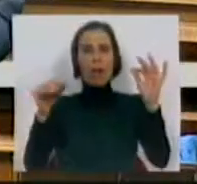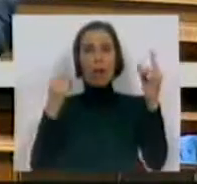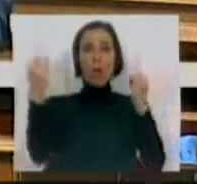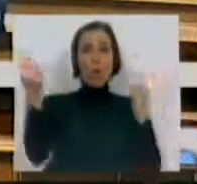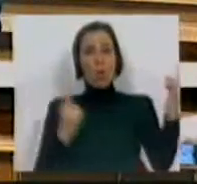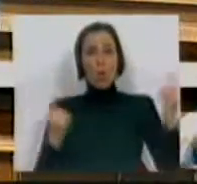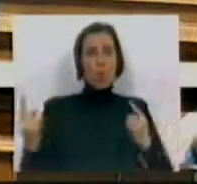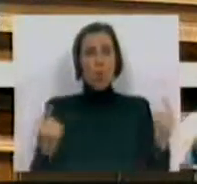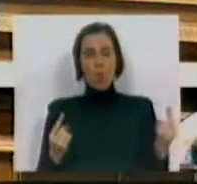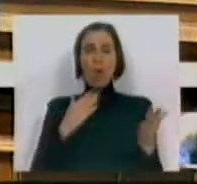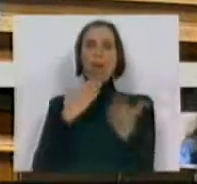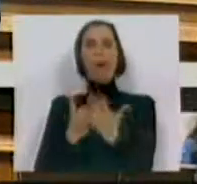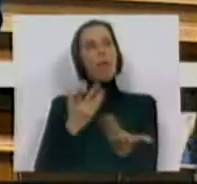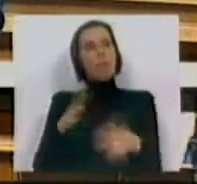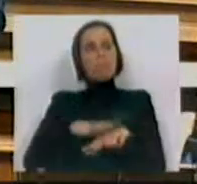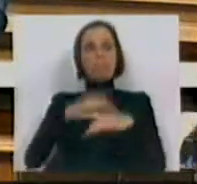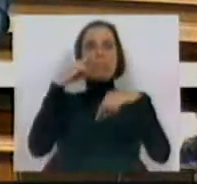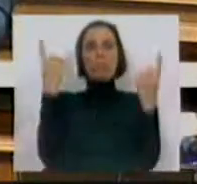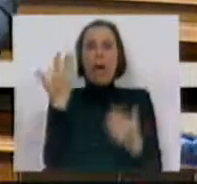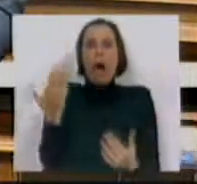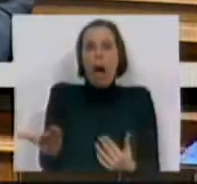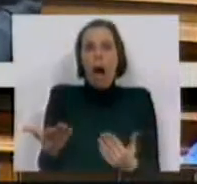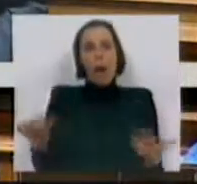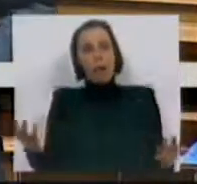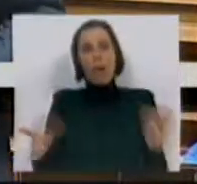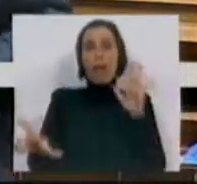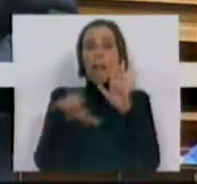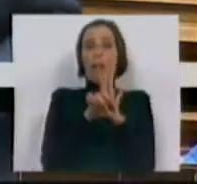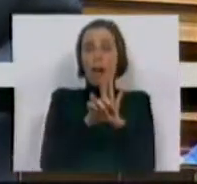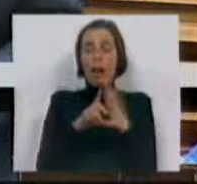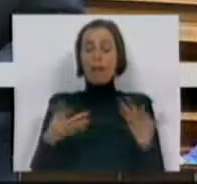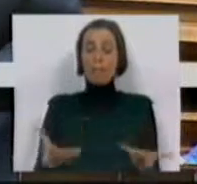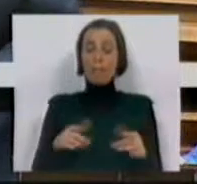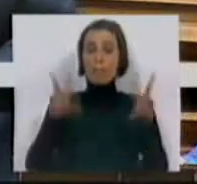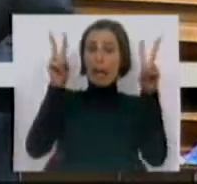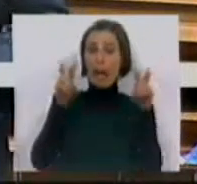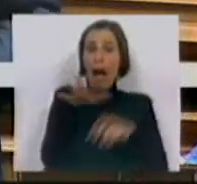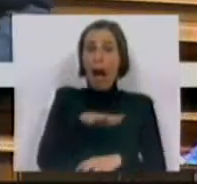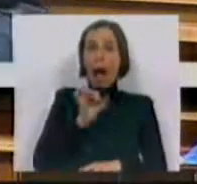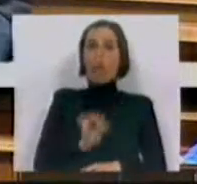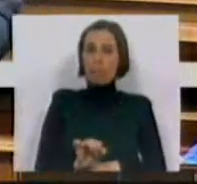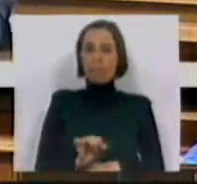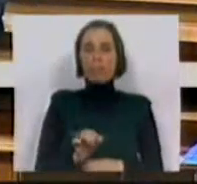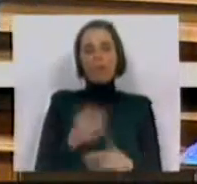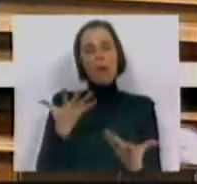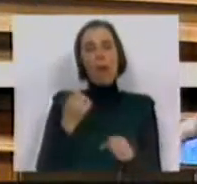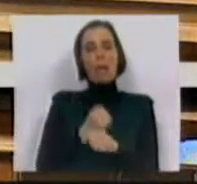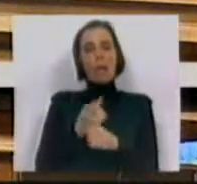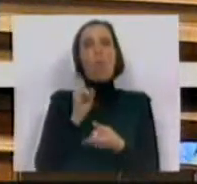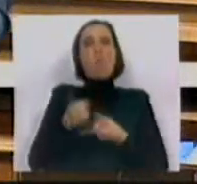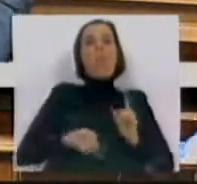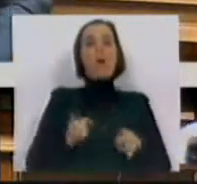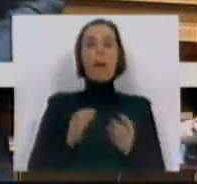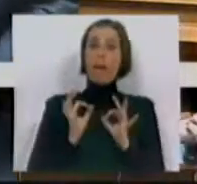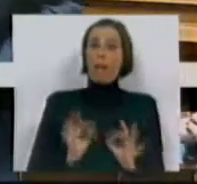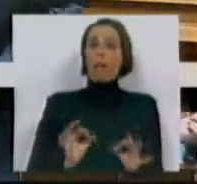do TAM da Administração Pública, de um quadro legal nesta matéria, é trabalhar a favor